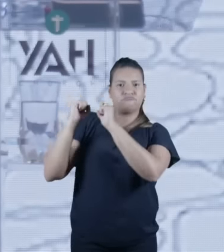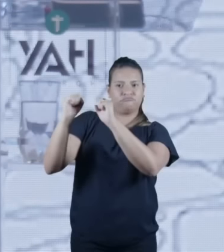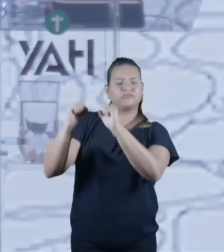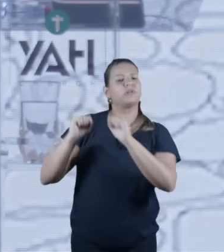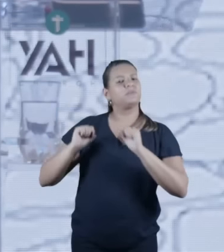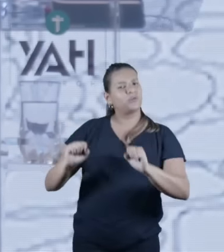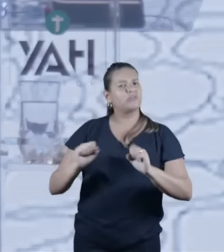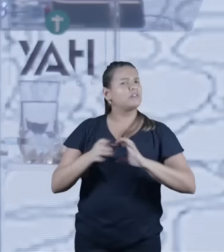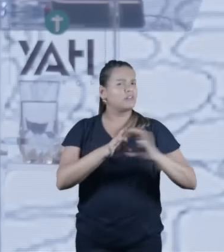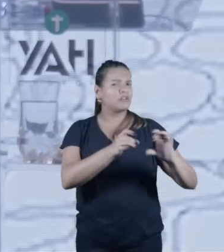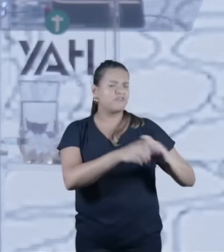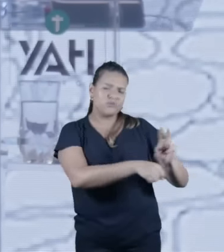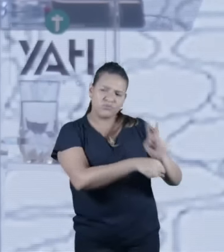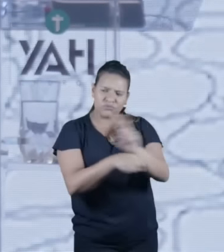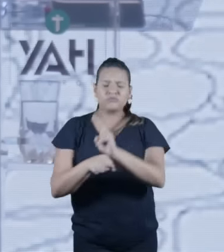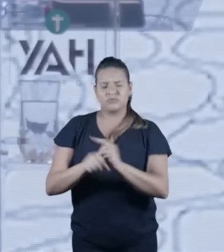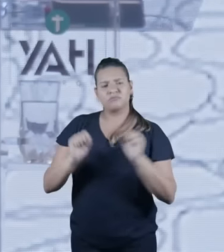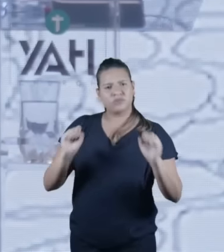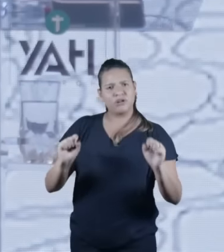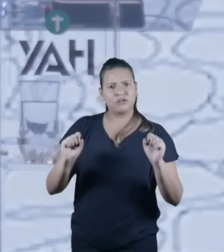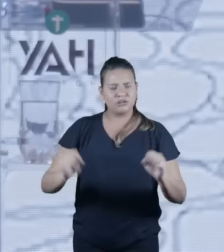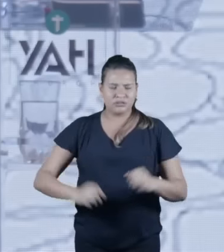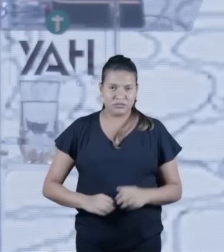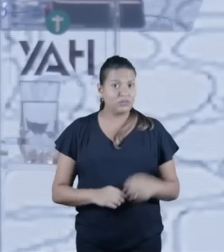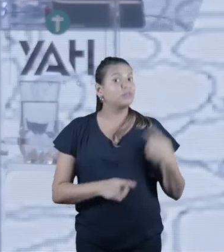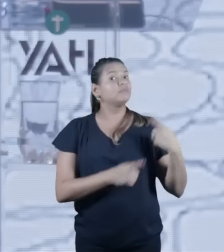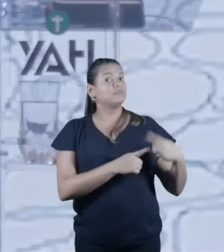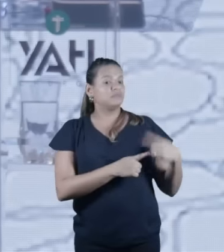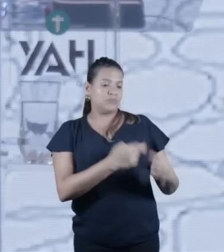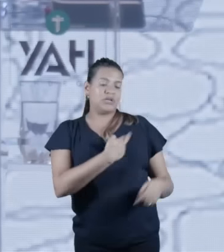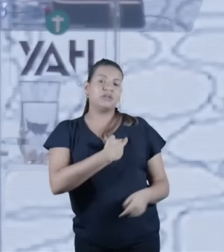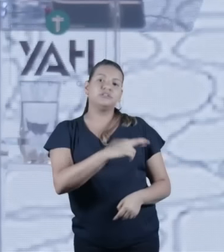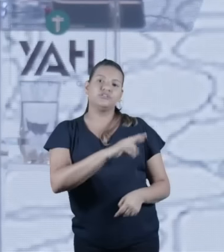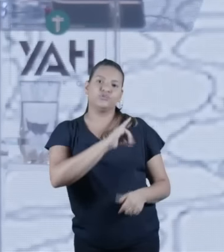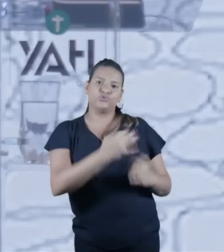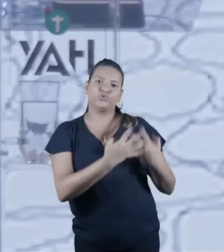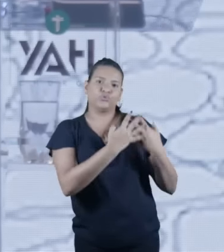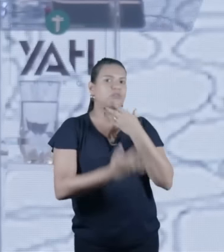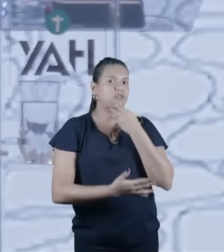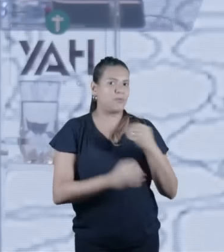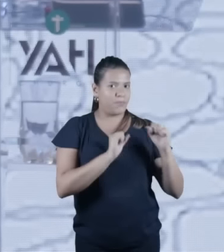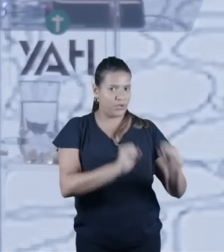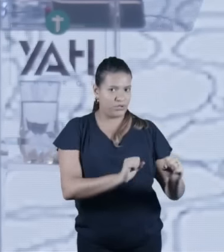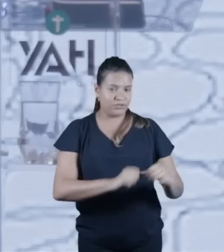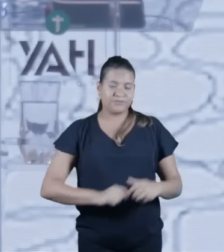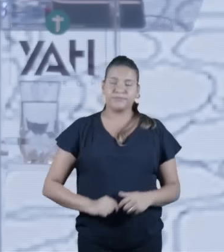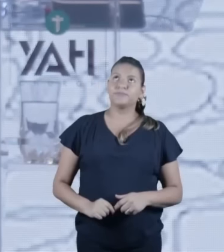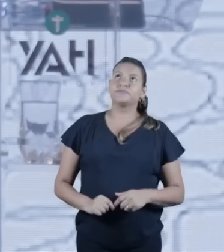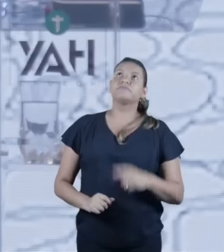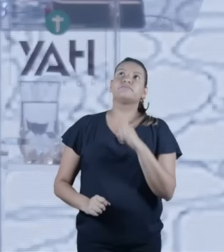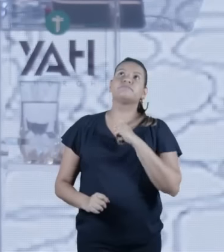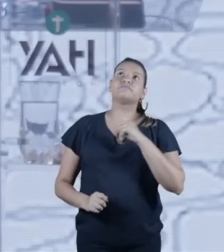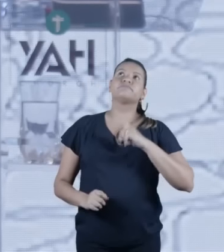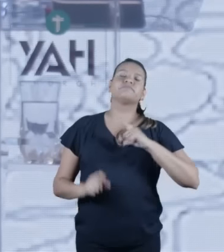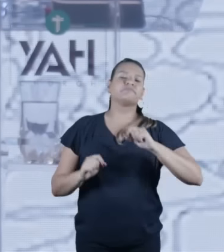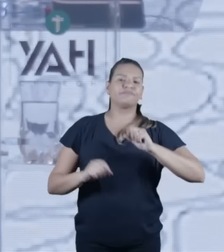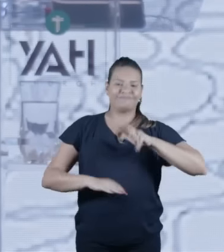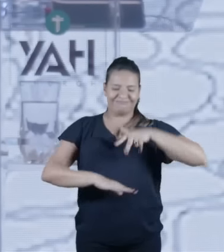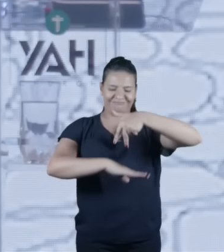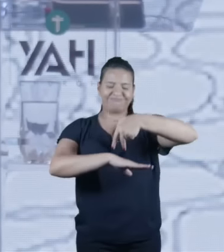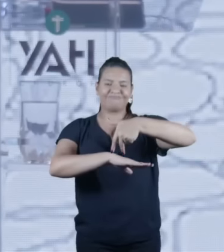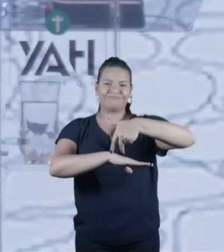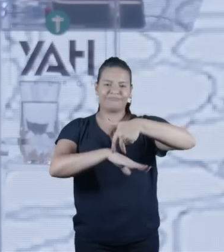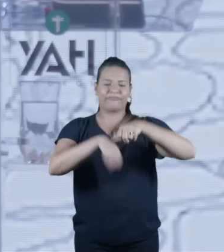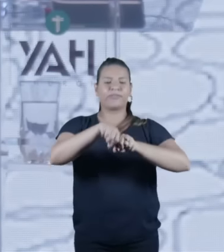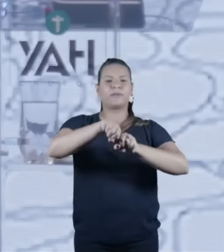também então aqui em volta e no meio ficava a pessoa que abria as escrituras mais uma vez as escrituras da bíblia hebraica